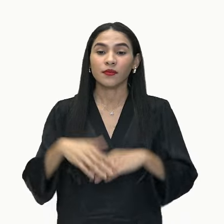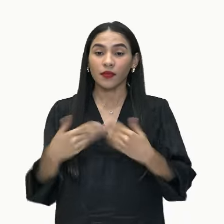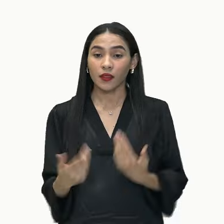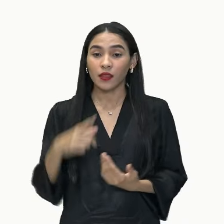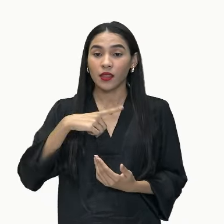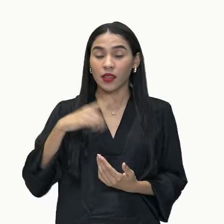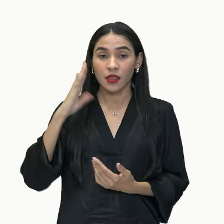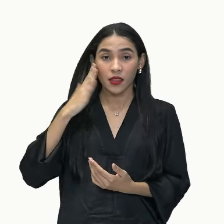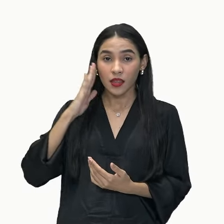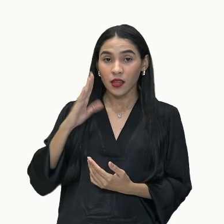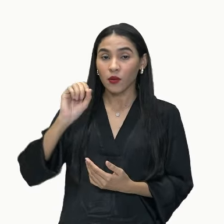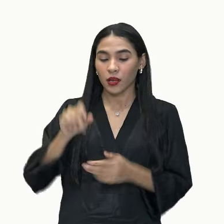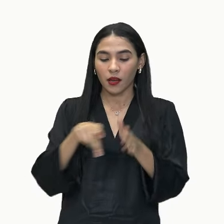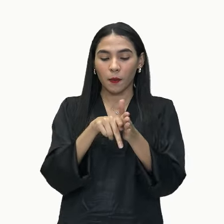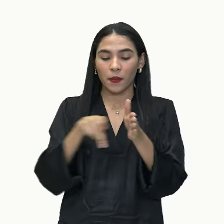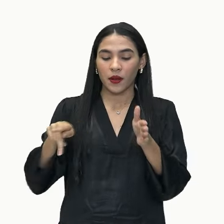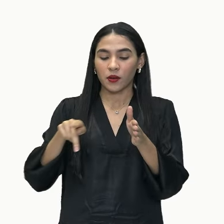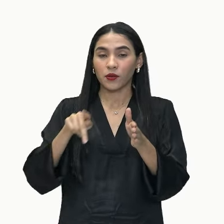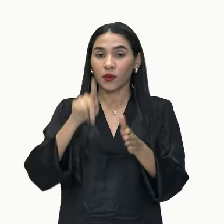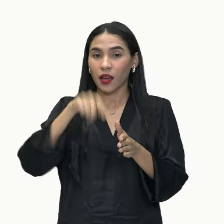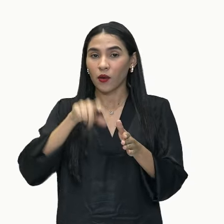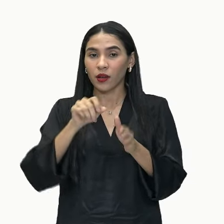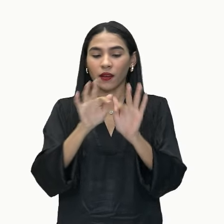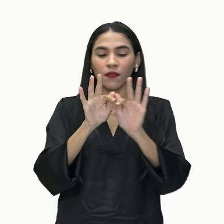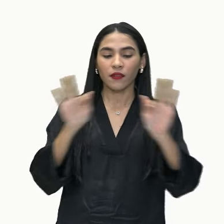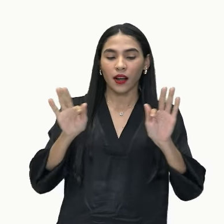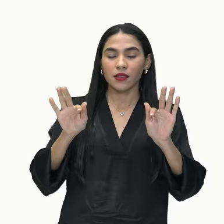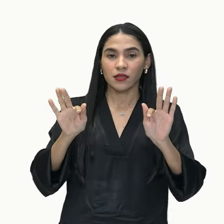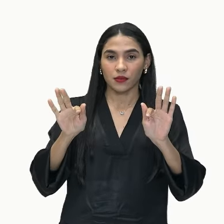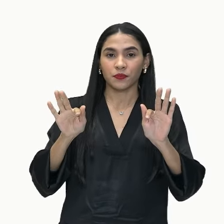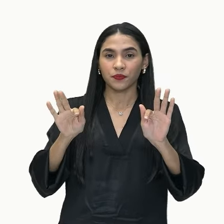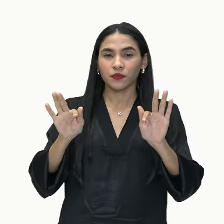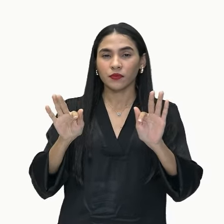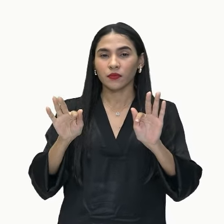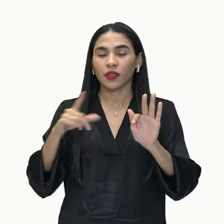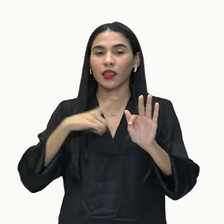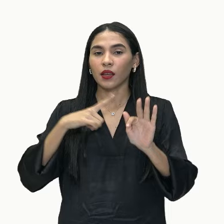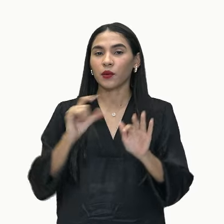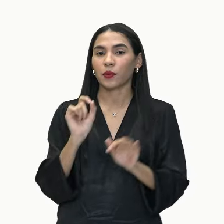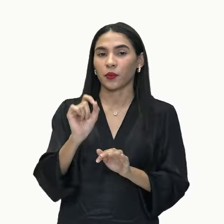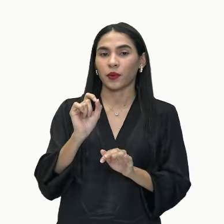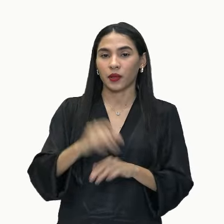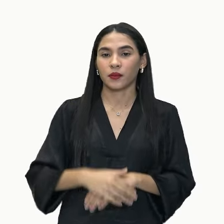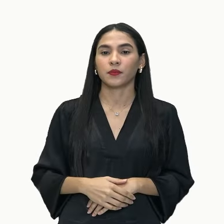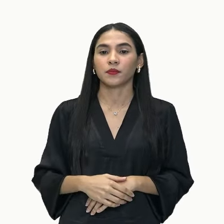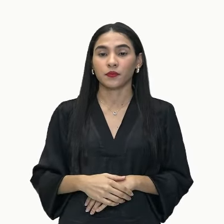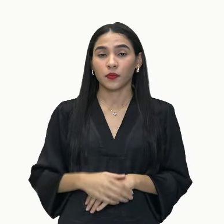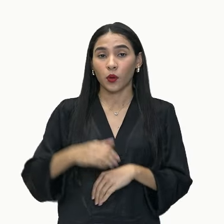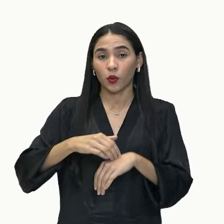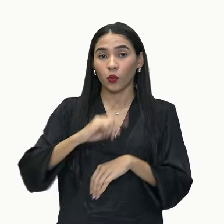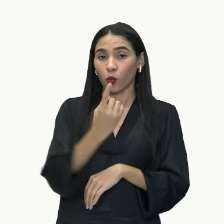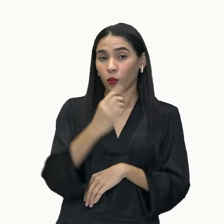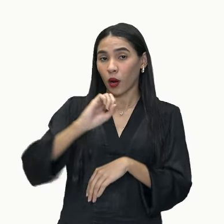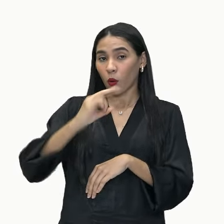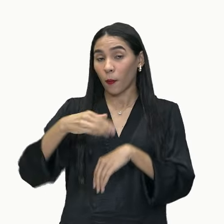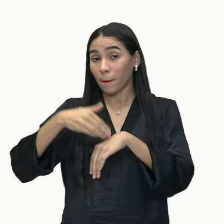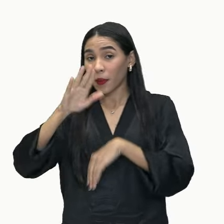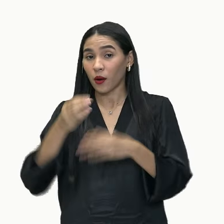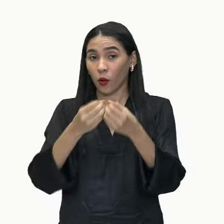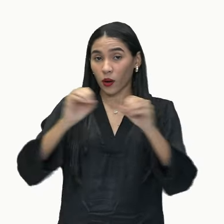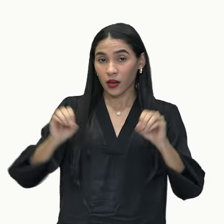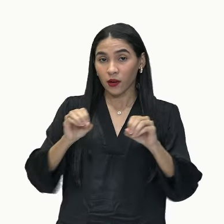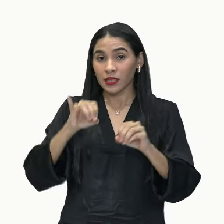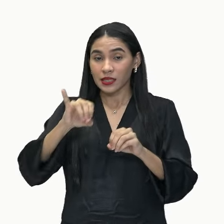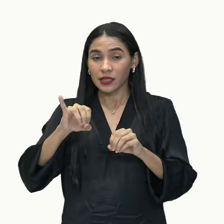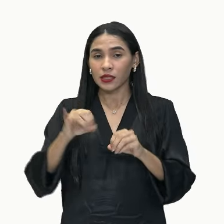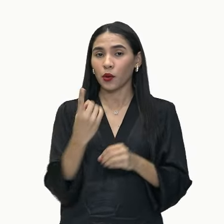temos que entender que o período vai ser aquela frase, aquele enunciado, que será composto por uma ou mais orações. Quando é composto